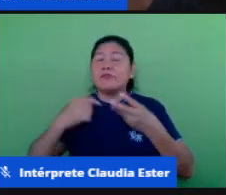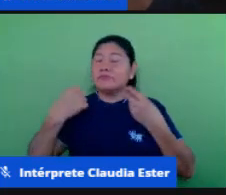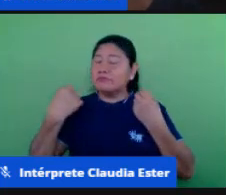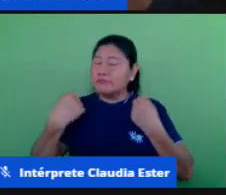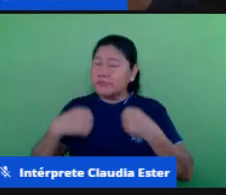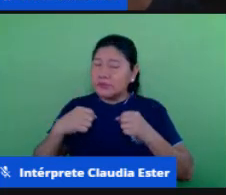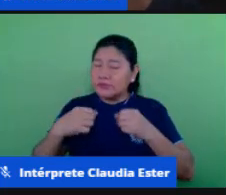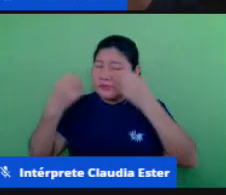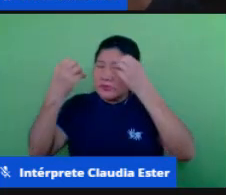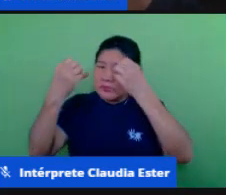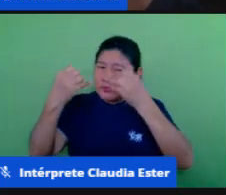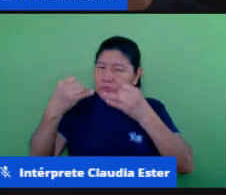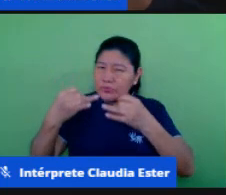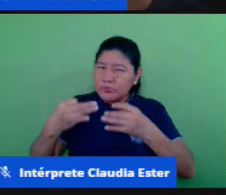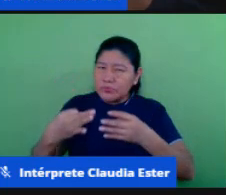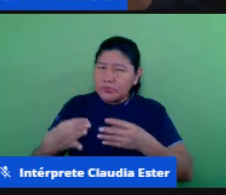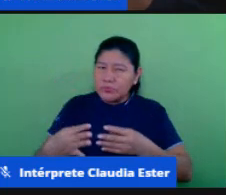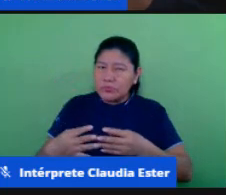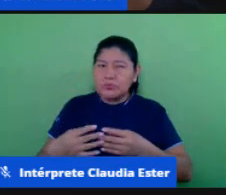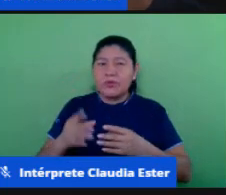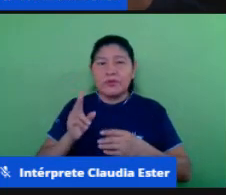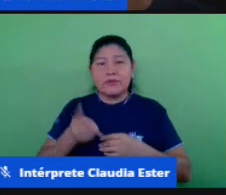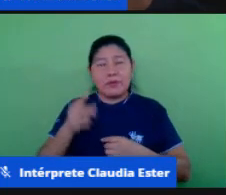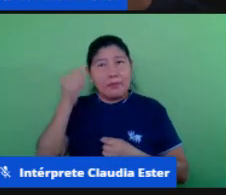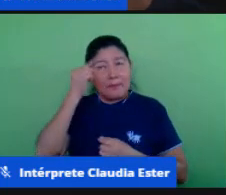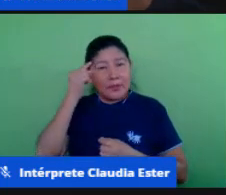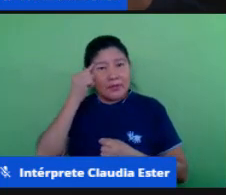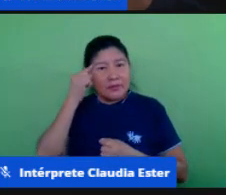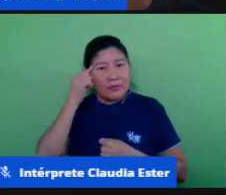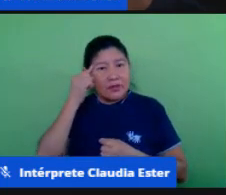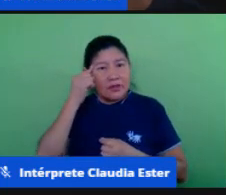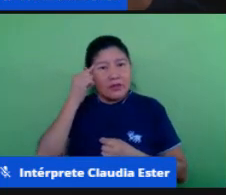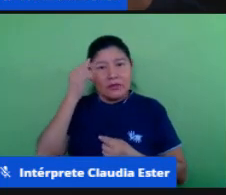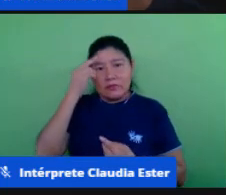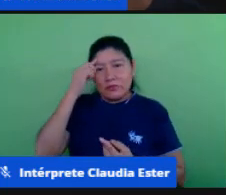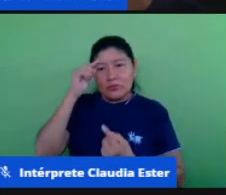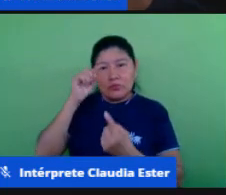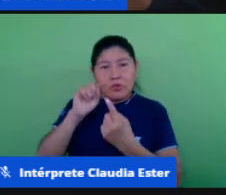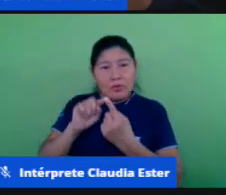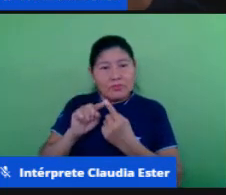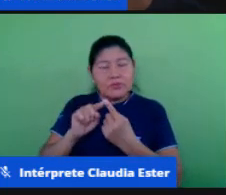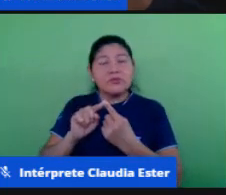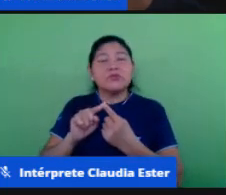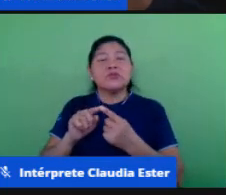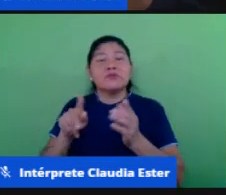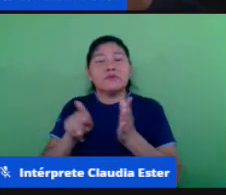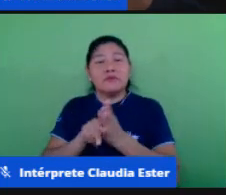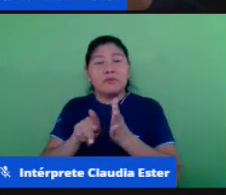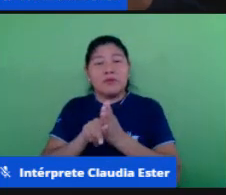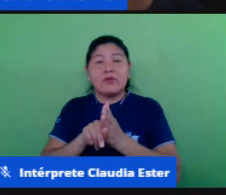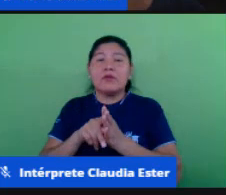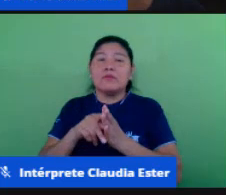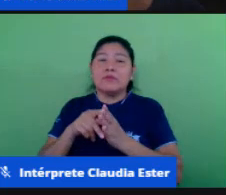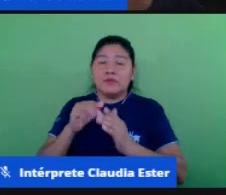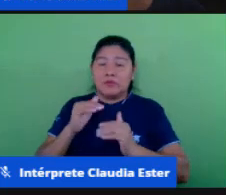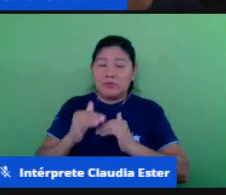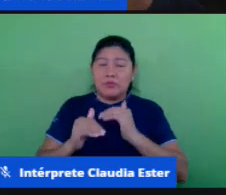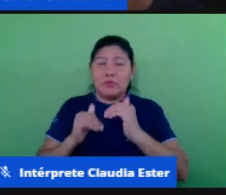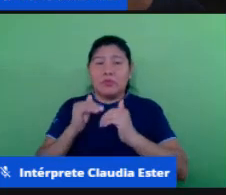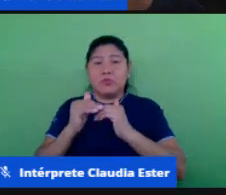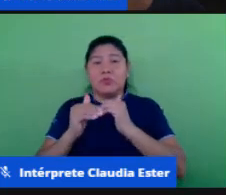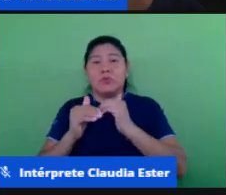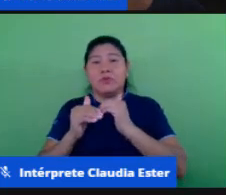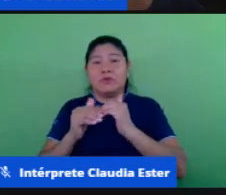descrita levando em consideração com uma principal característica avaliação processual e que se